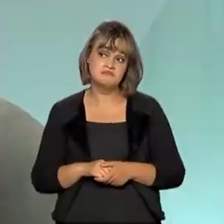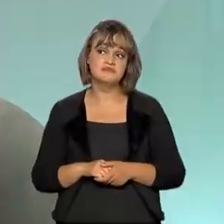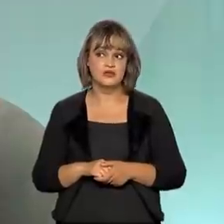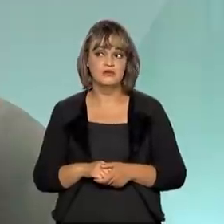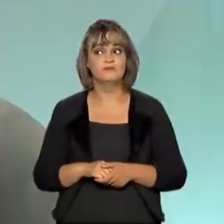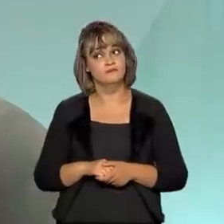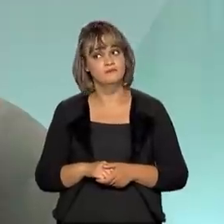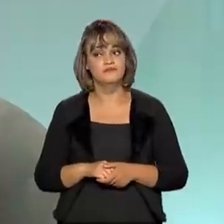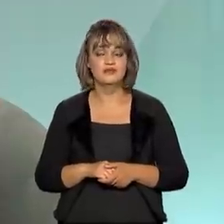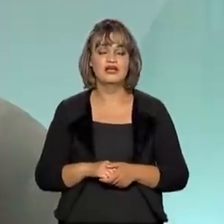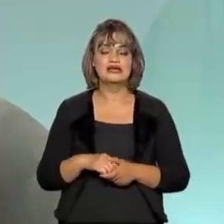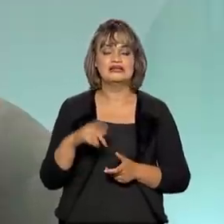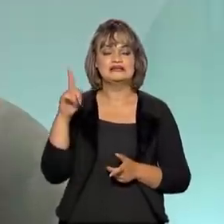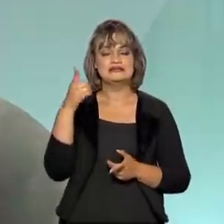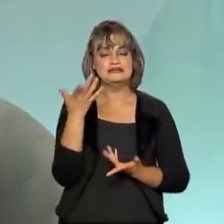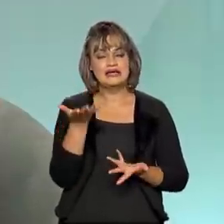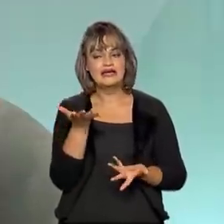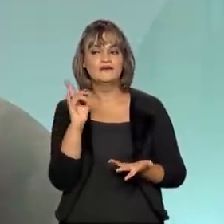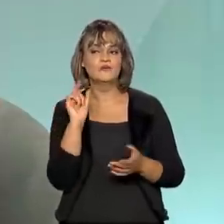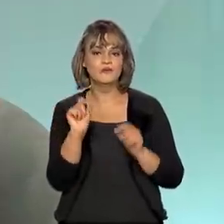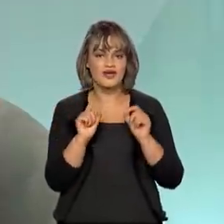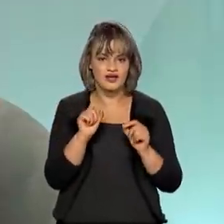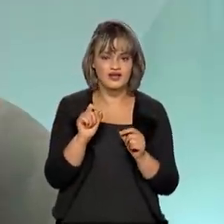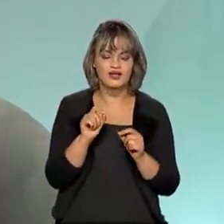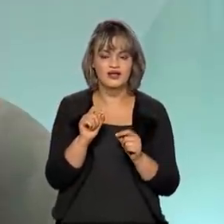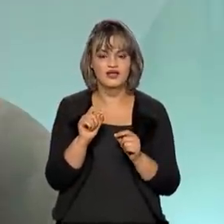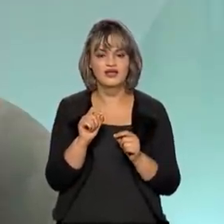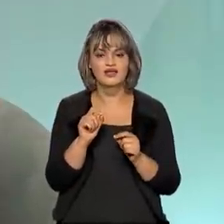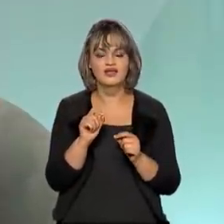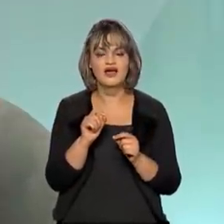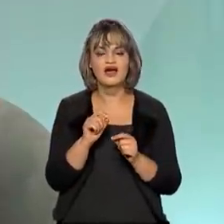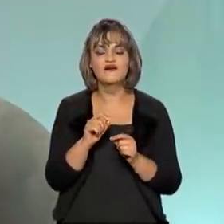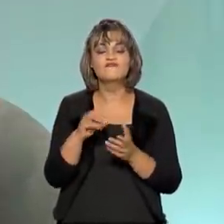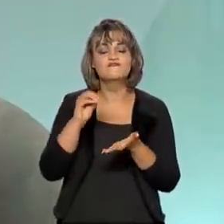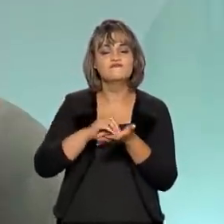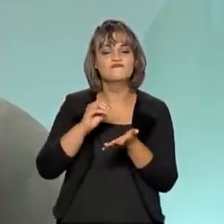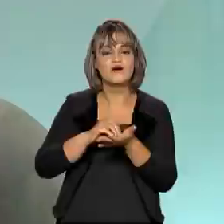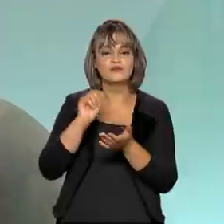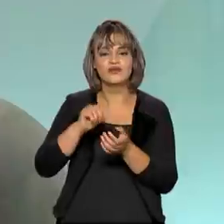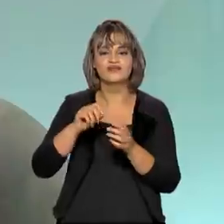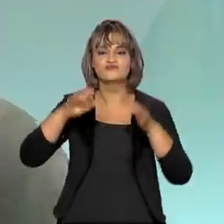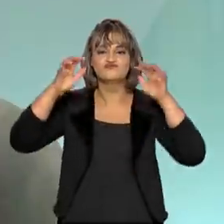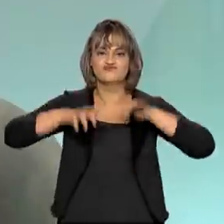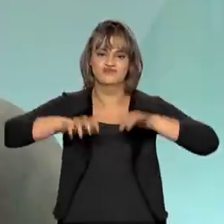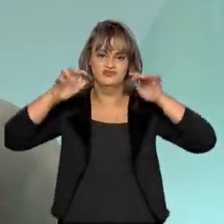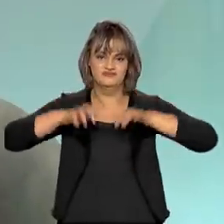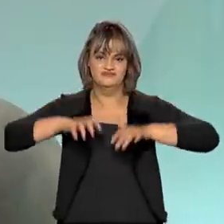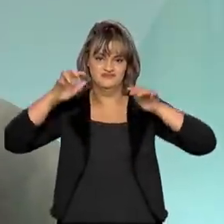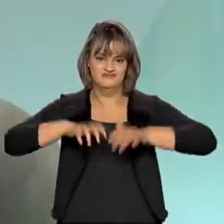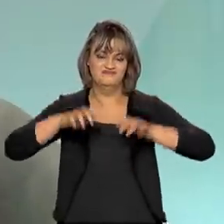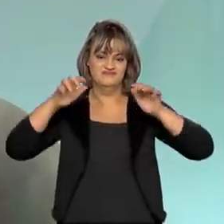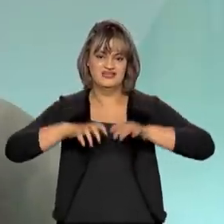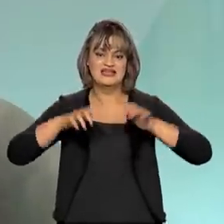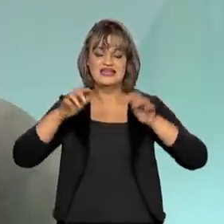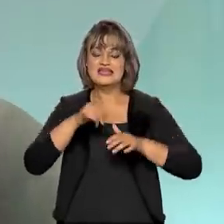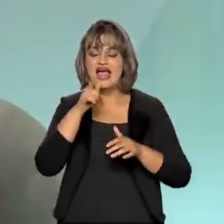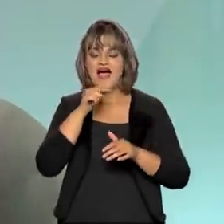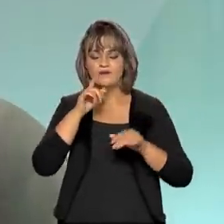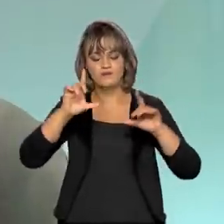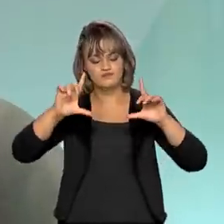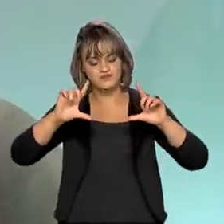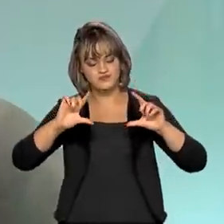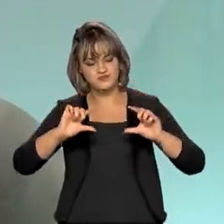fundamental nessa equação, de fato, é a ausência de chuvas e a falta de água nos